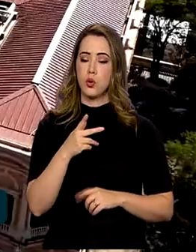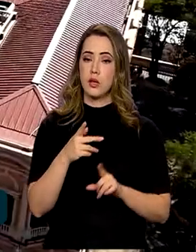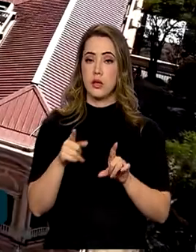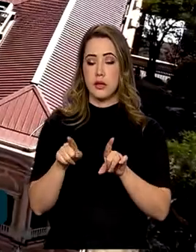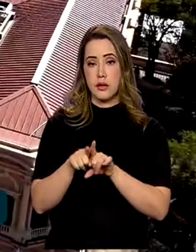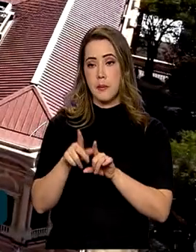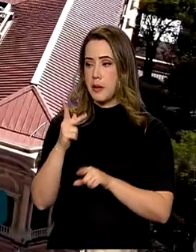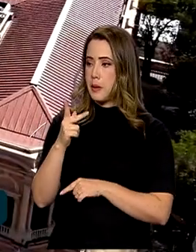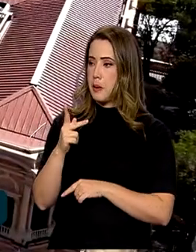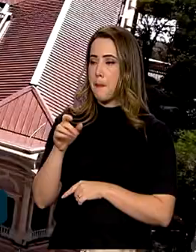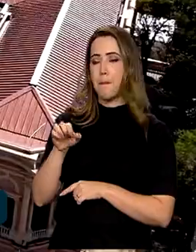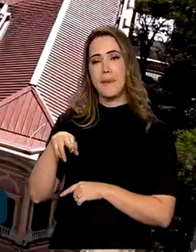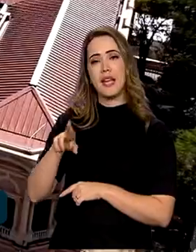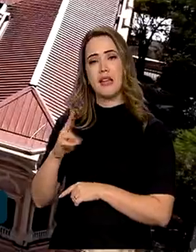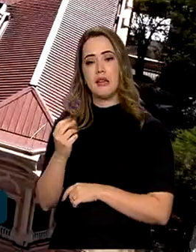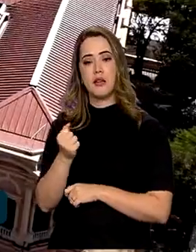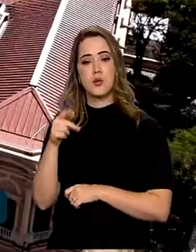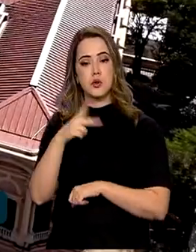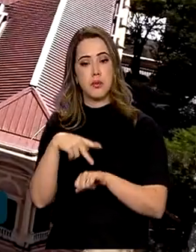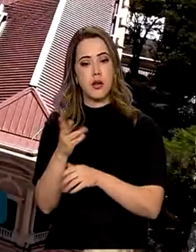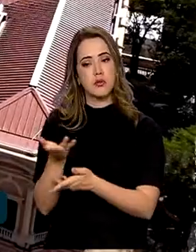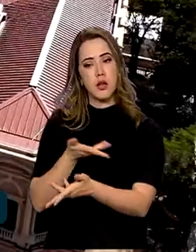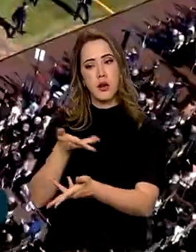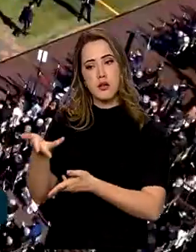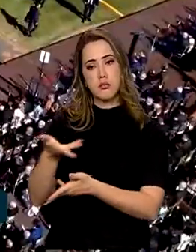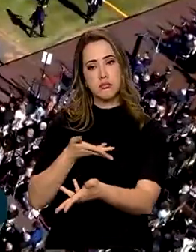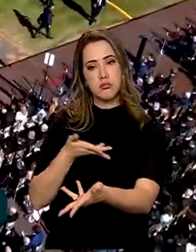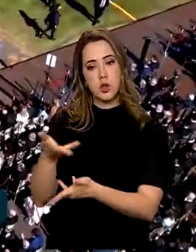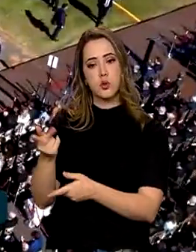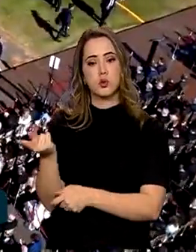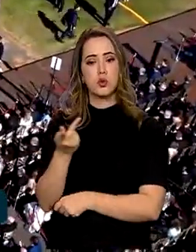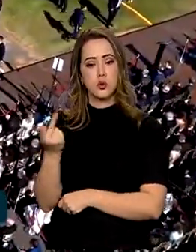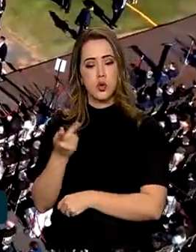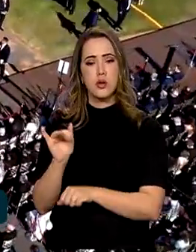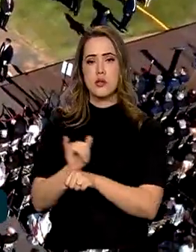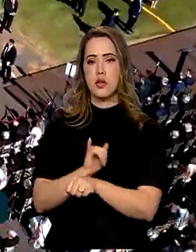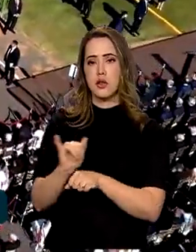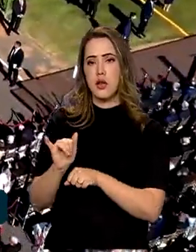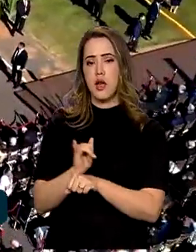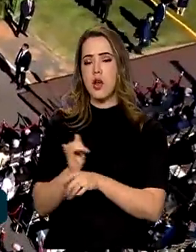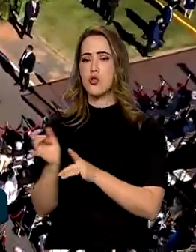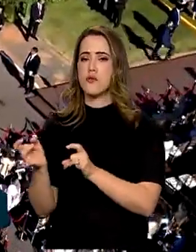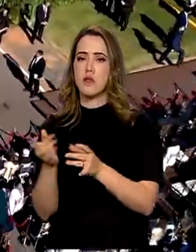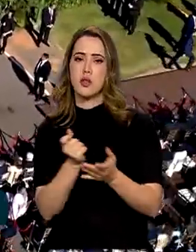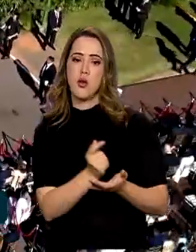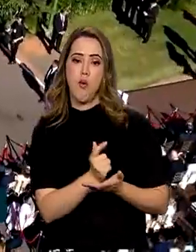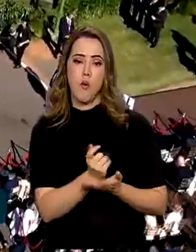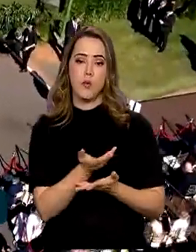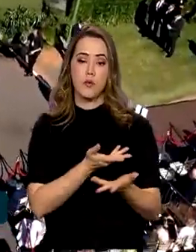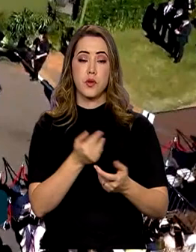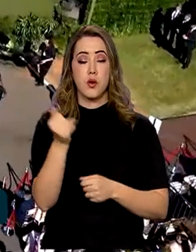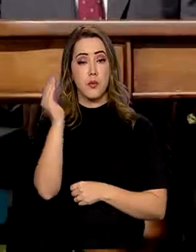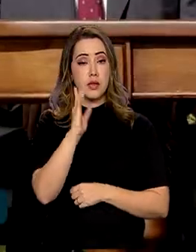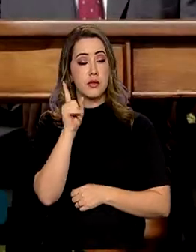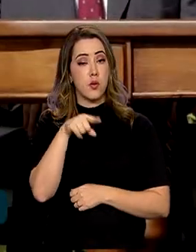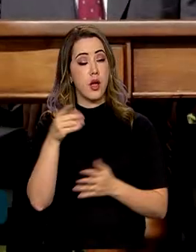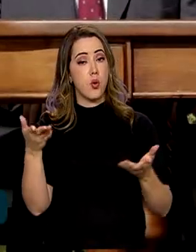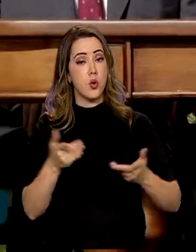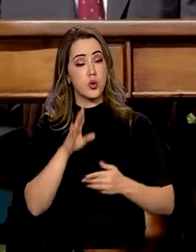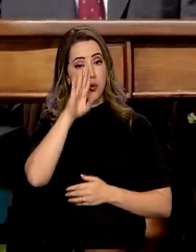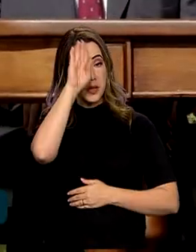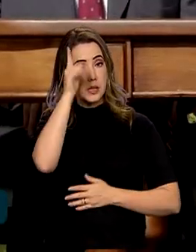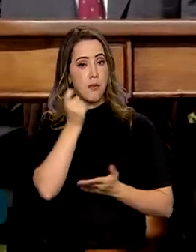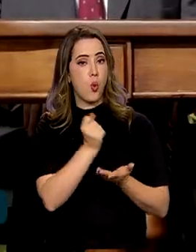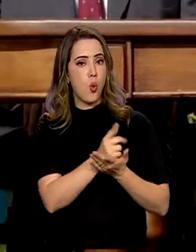países devem manter o histórico nas relações diplomáticas, estratégicas e comerciais. O Brasil é hoje o principal parceiro